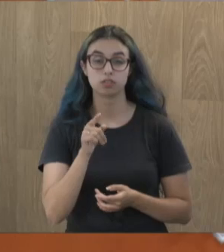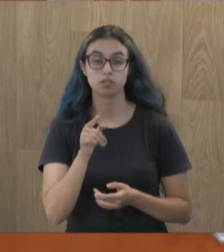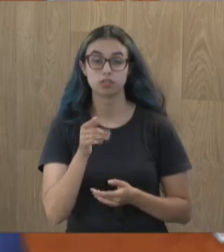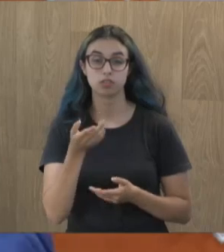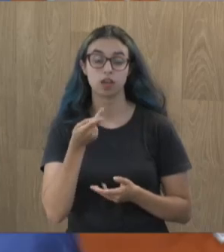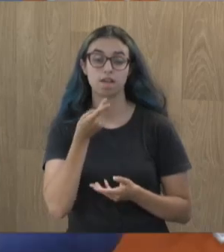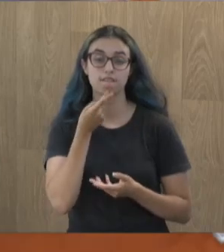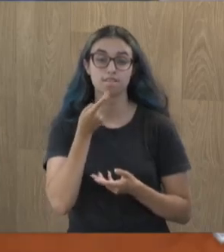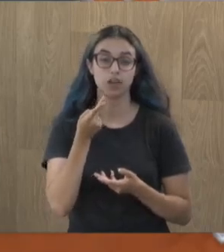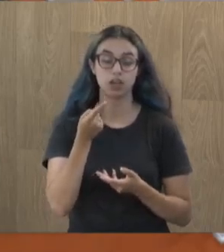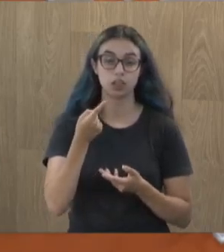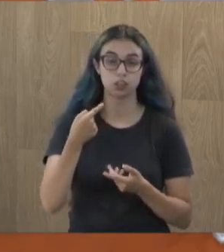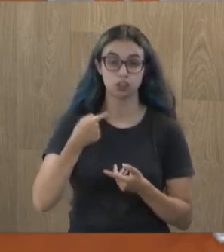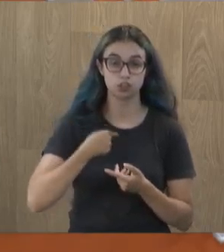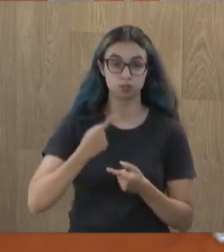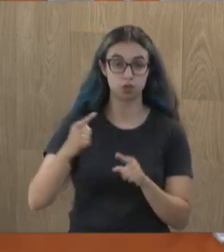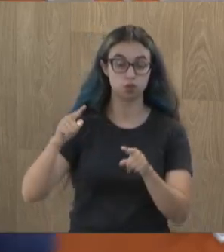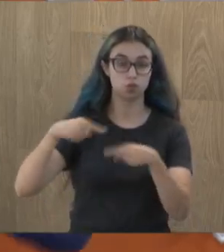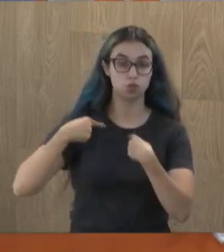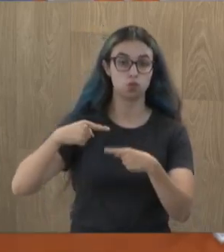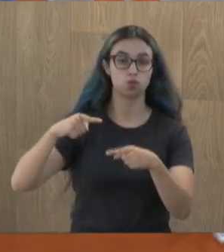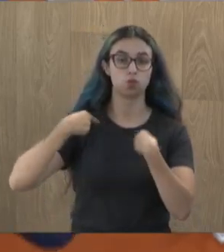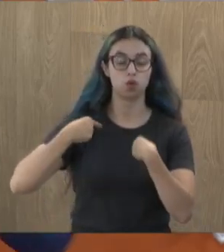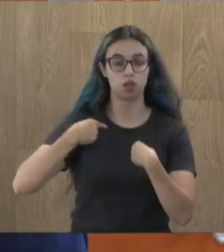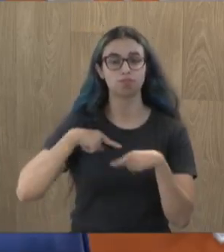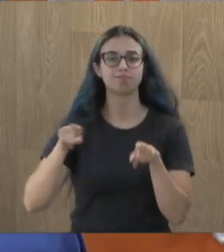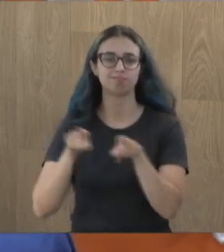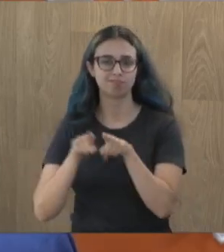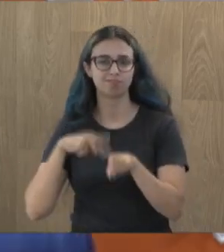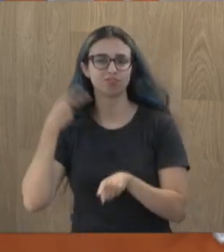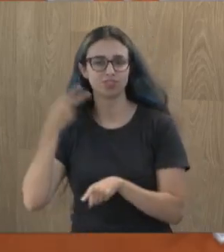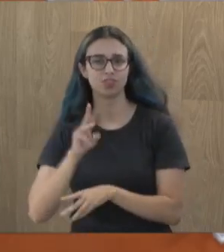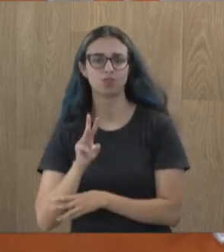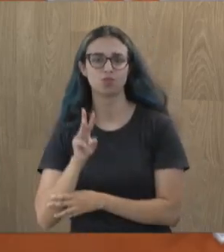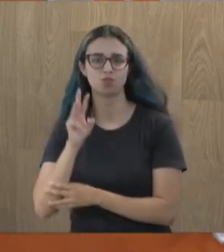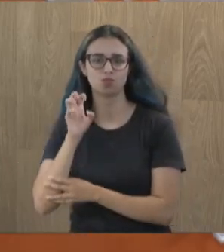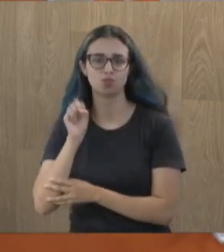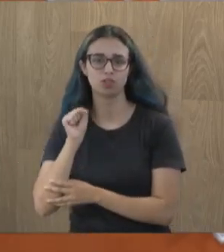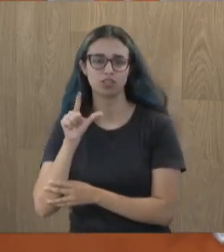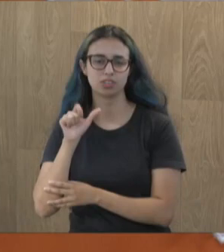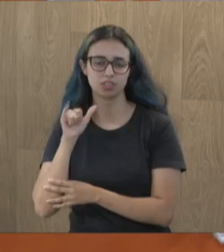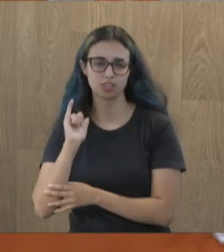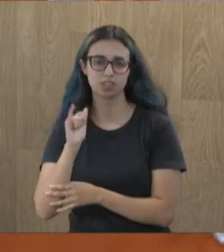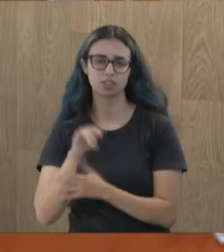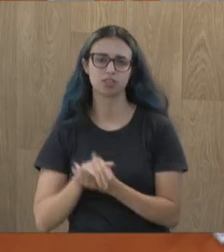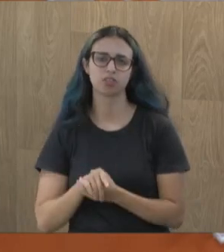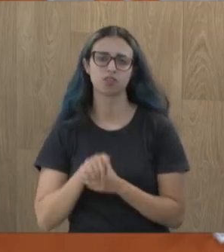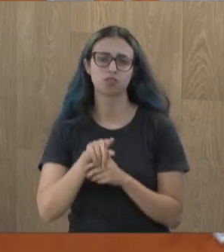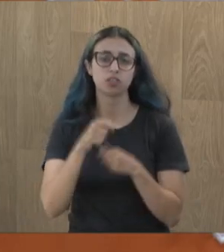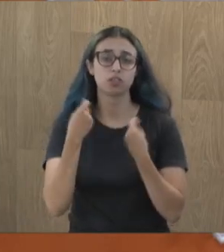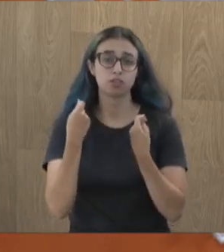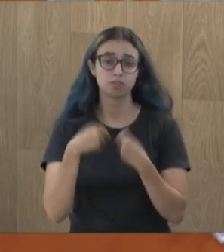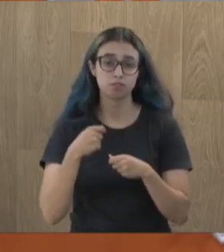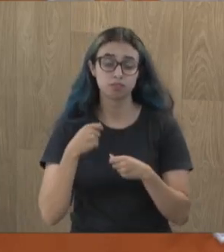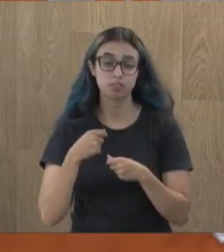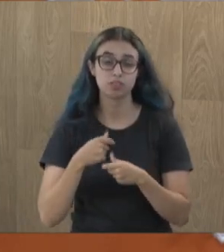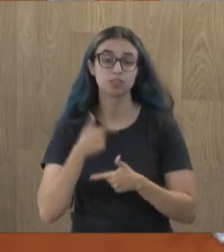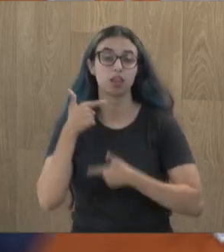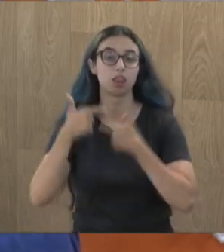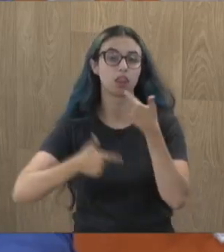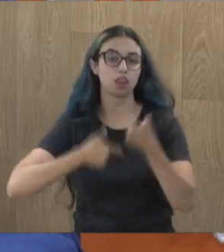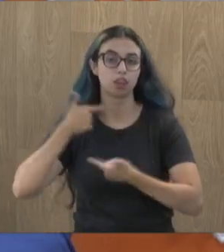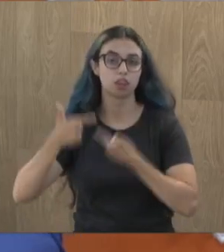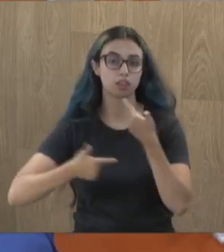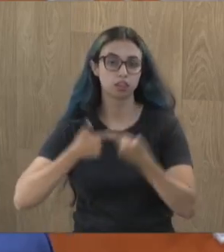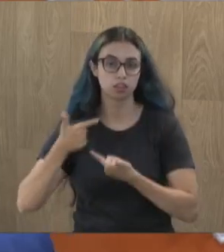vereador Diego Espino e do vereador Wesley que é suplente. Você vai ter que candidatar e trabalhar e vencer na